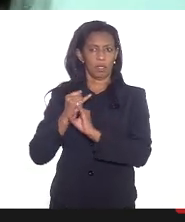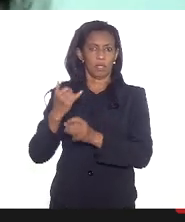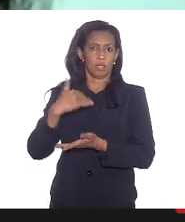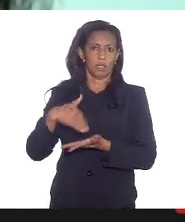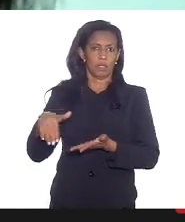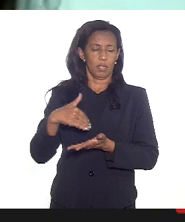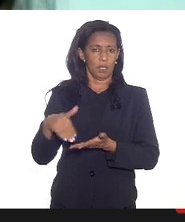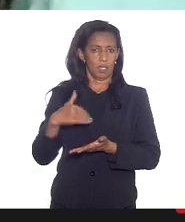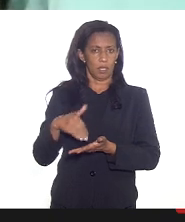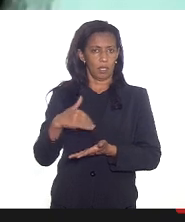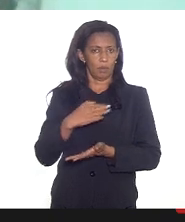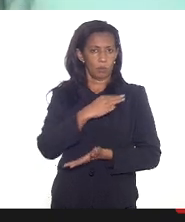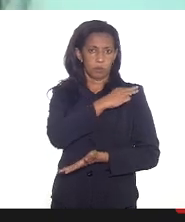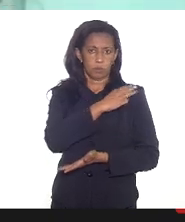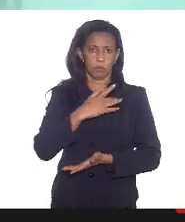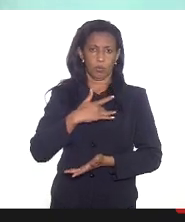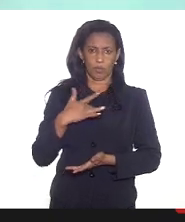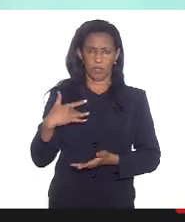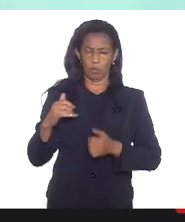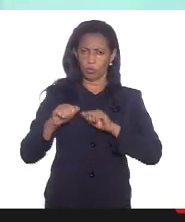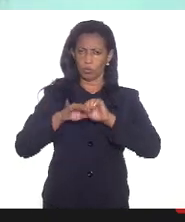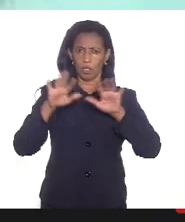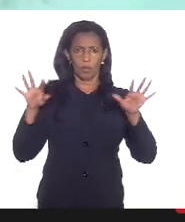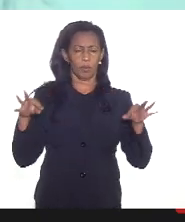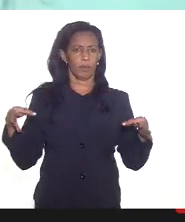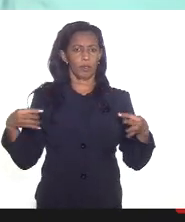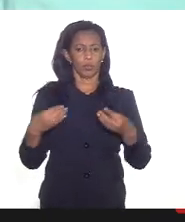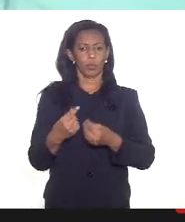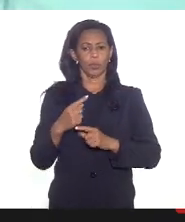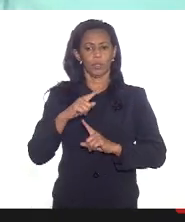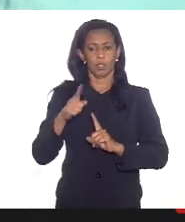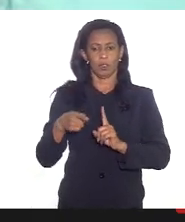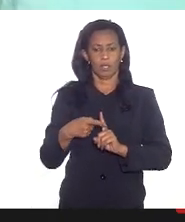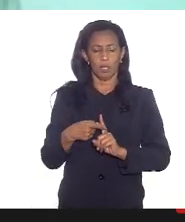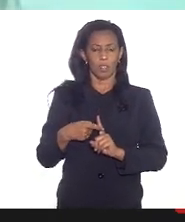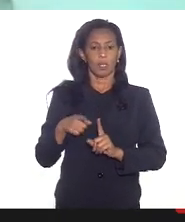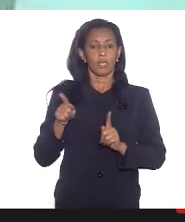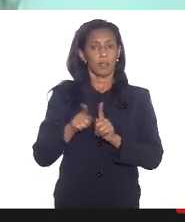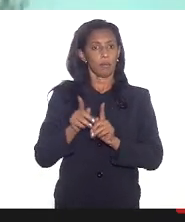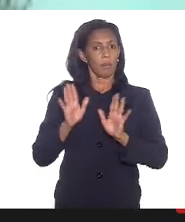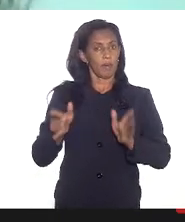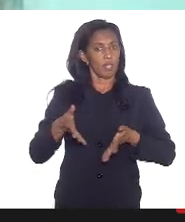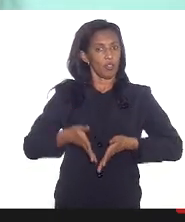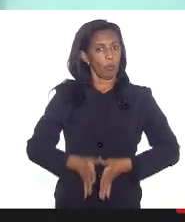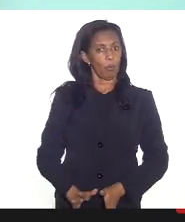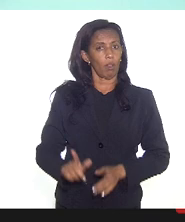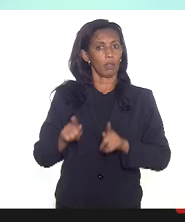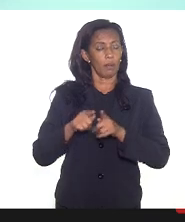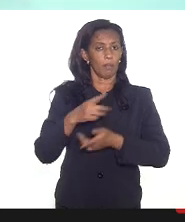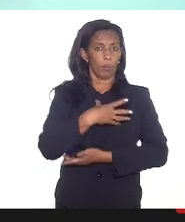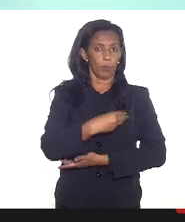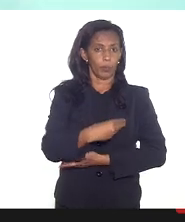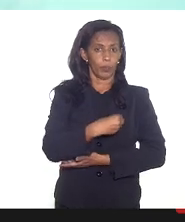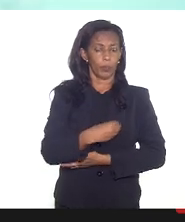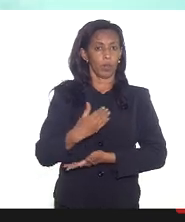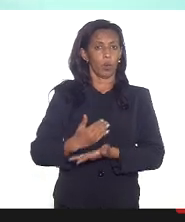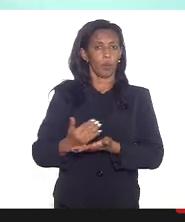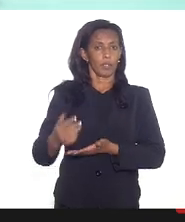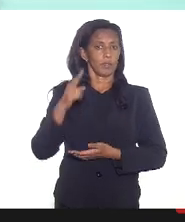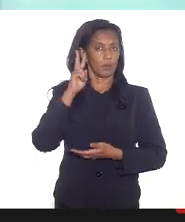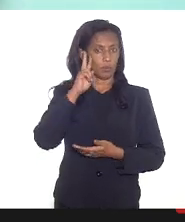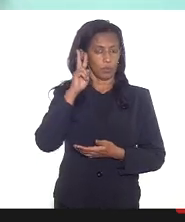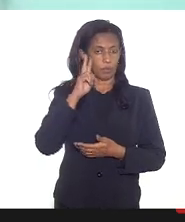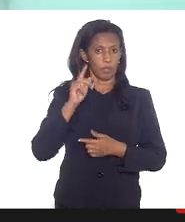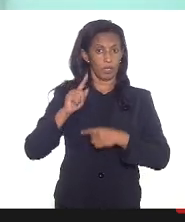Municipal de Saúde amplo para vacinação das gestantes e puérperas e as lactantes que se iniciará segunda-feira